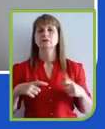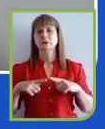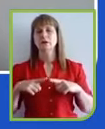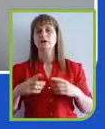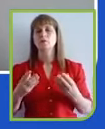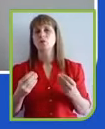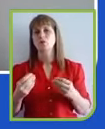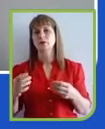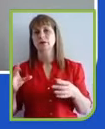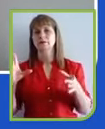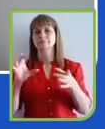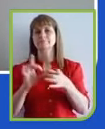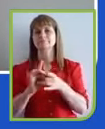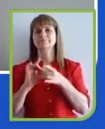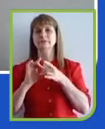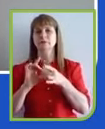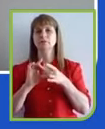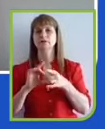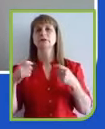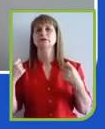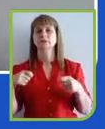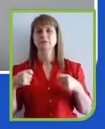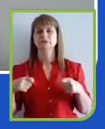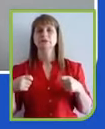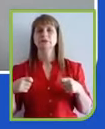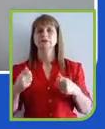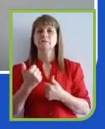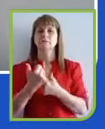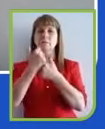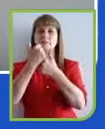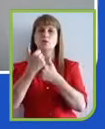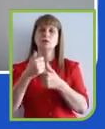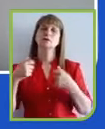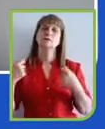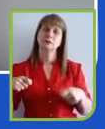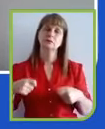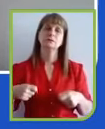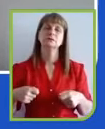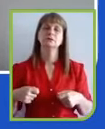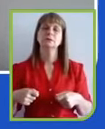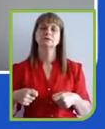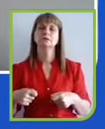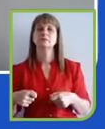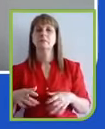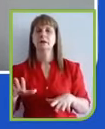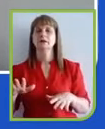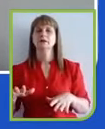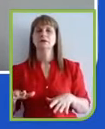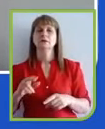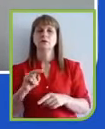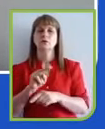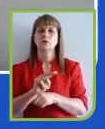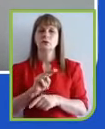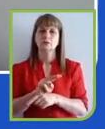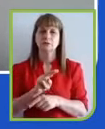aqui entra também a tendência 3, né? De menos competição, mais colaboração, entra 5 de mais transparência, porque também não existe